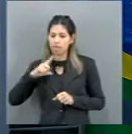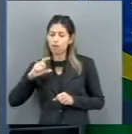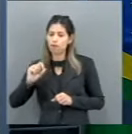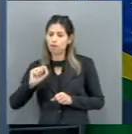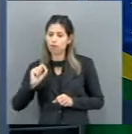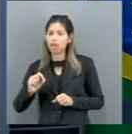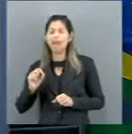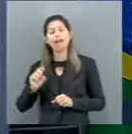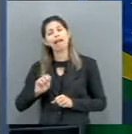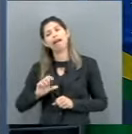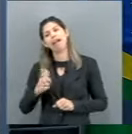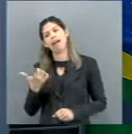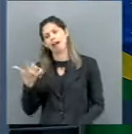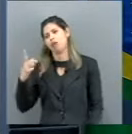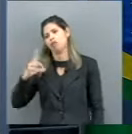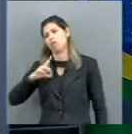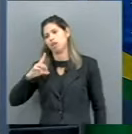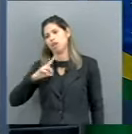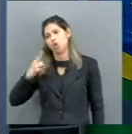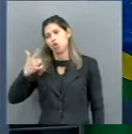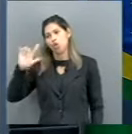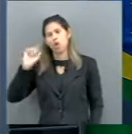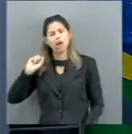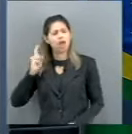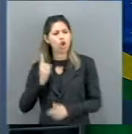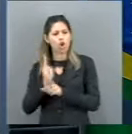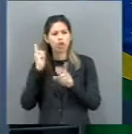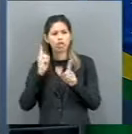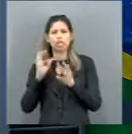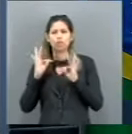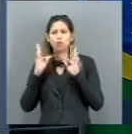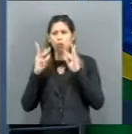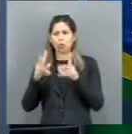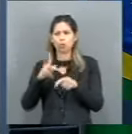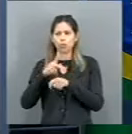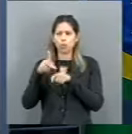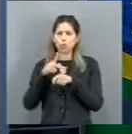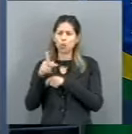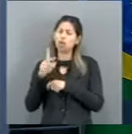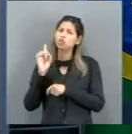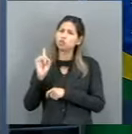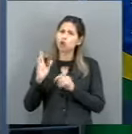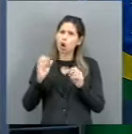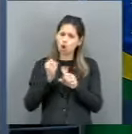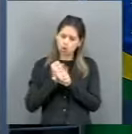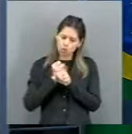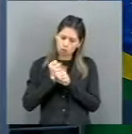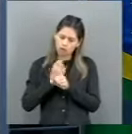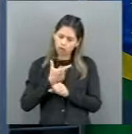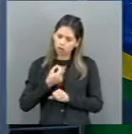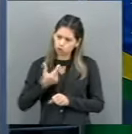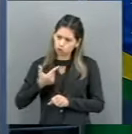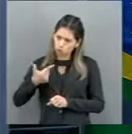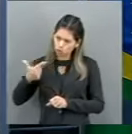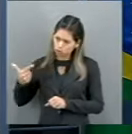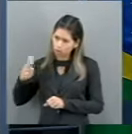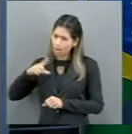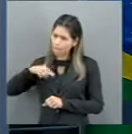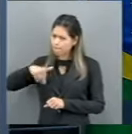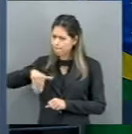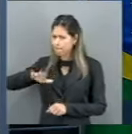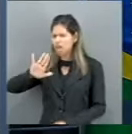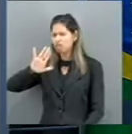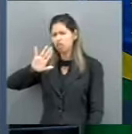irresponsabilidade. Mas sim contragar em todo o país. Somente em 2022, mais de 2,5